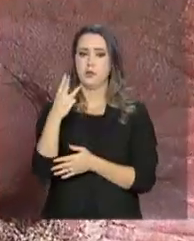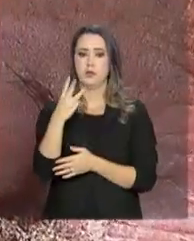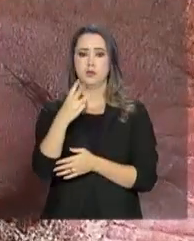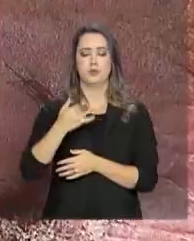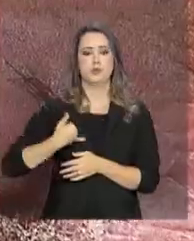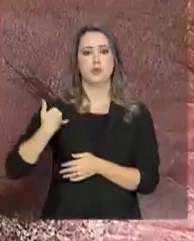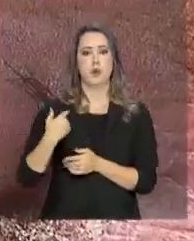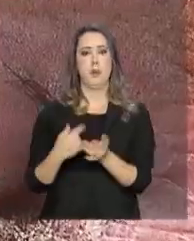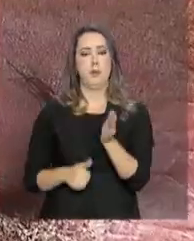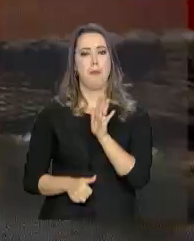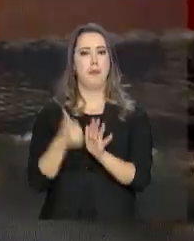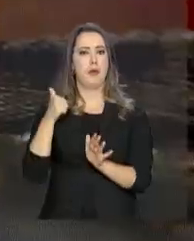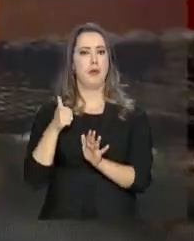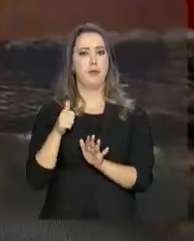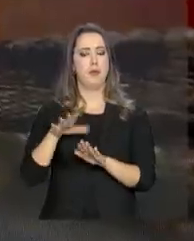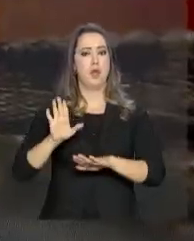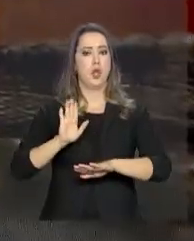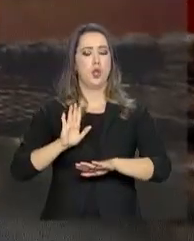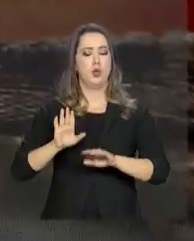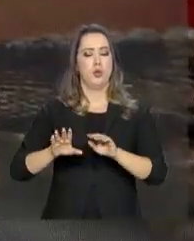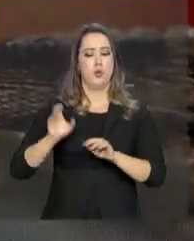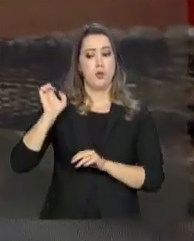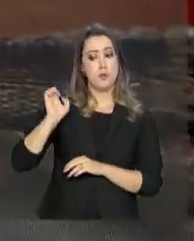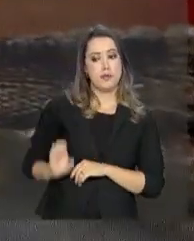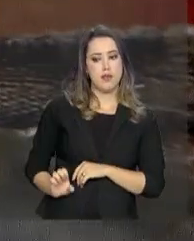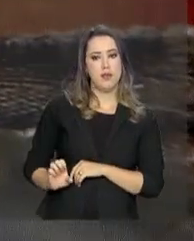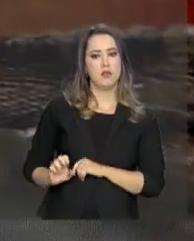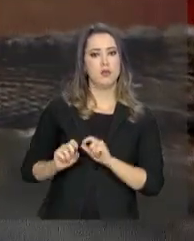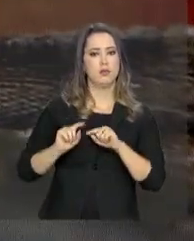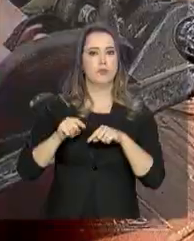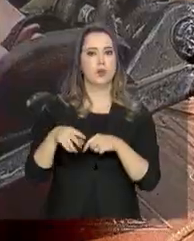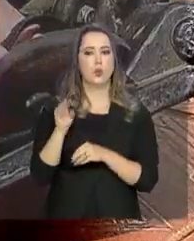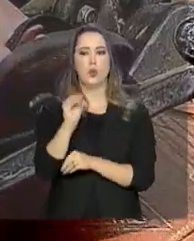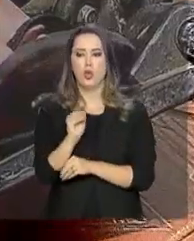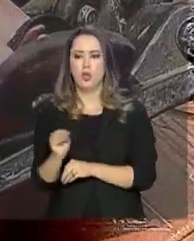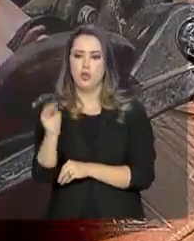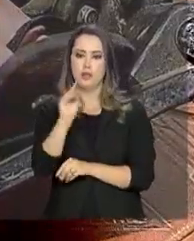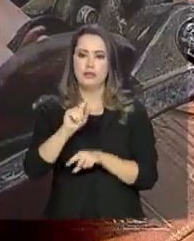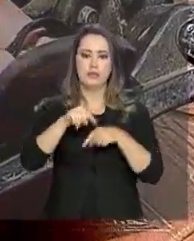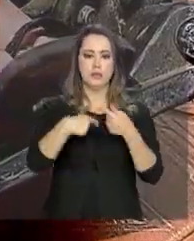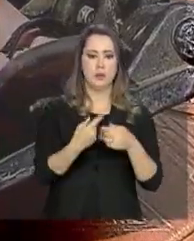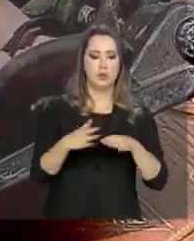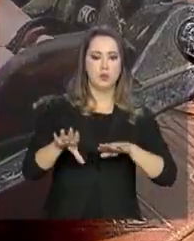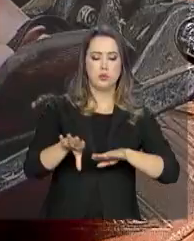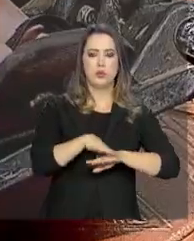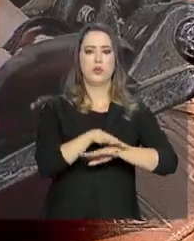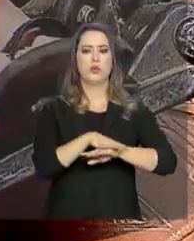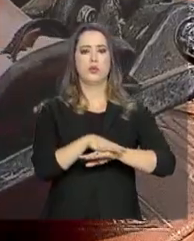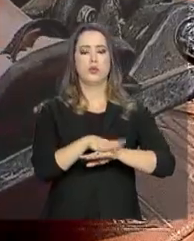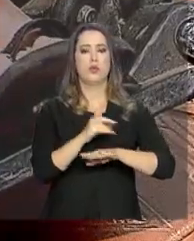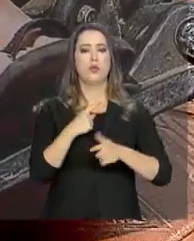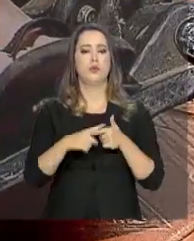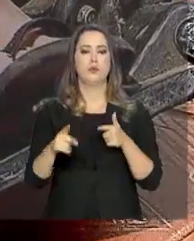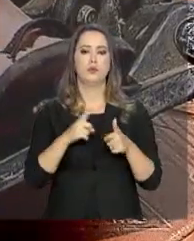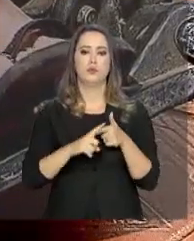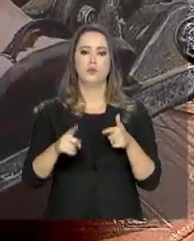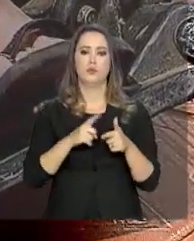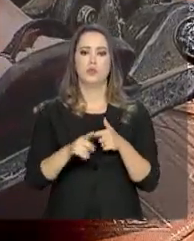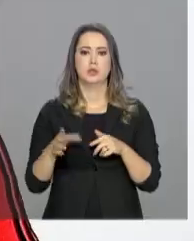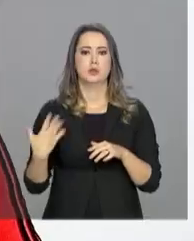Primeiro foi no pé esquerdo. Foram anos de tratamento, mas quando passou para o pé direito, o problema se agravou